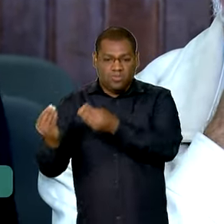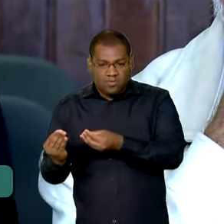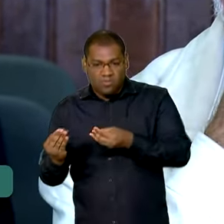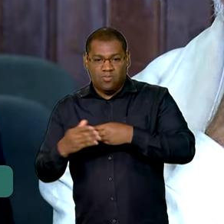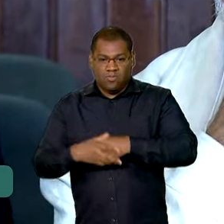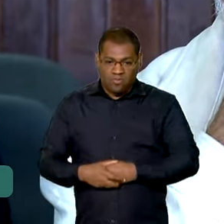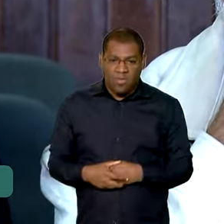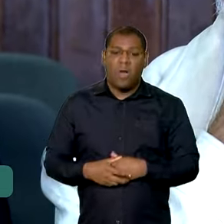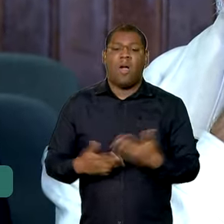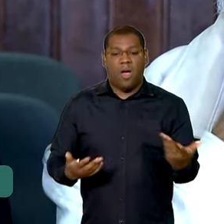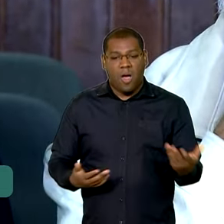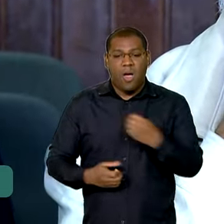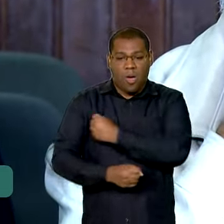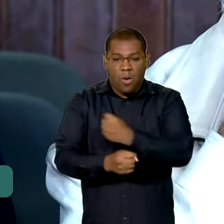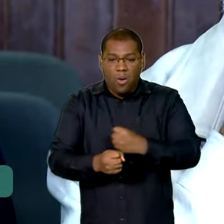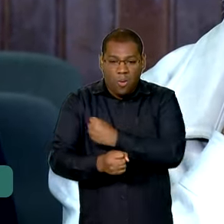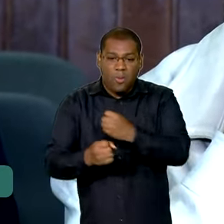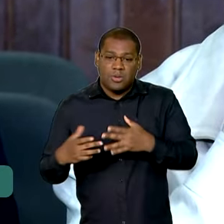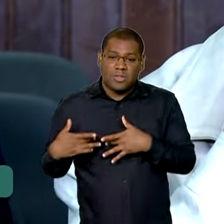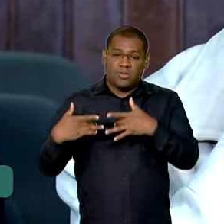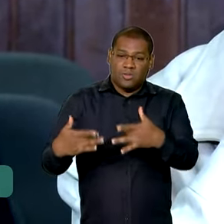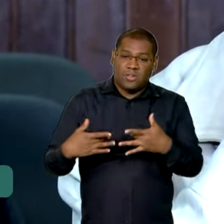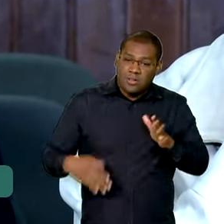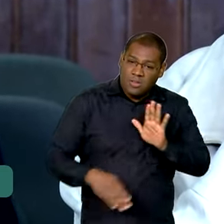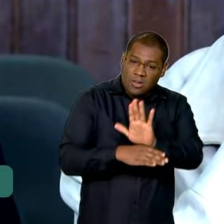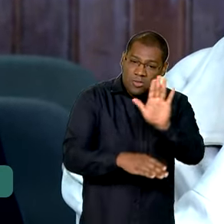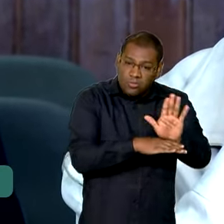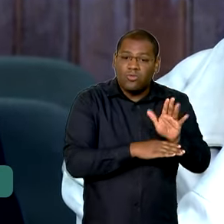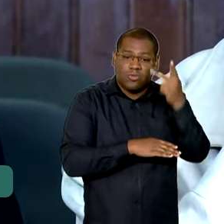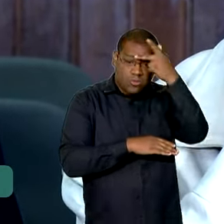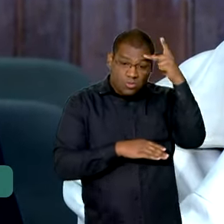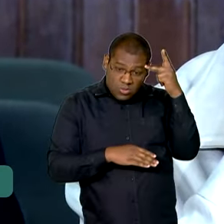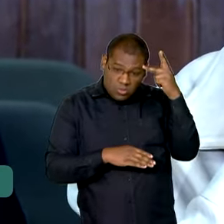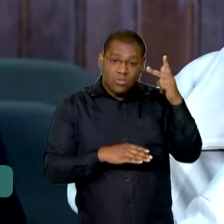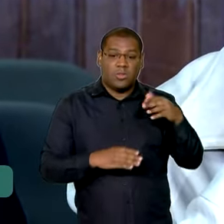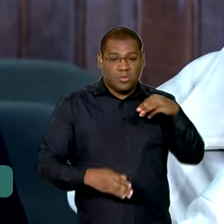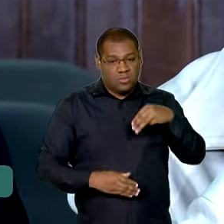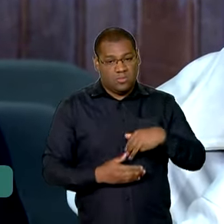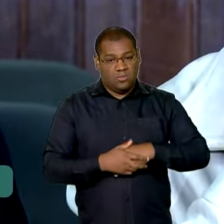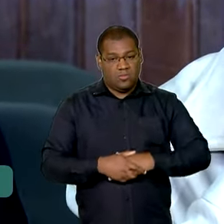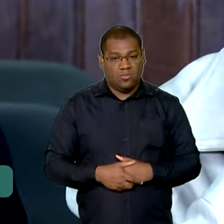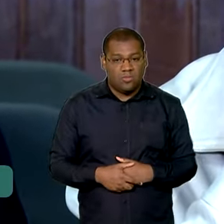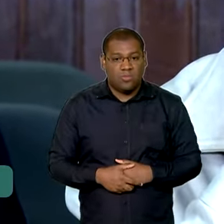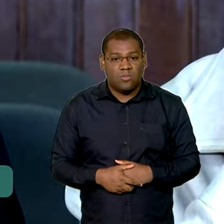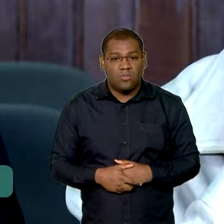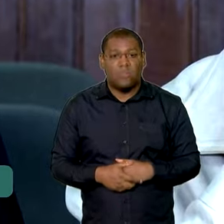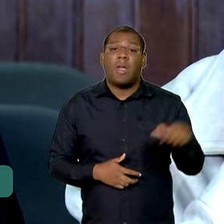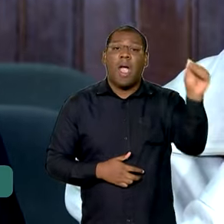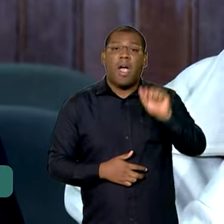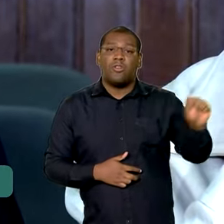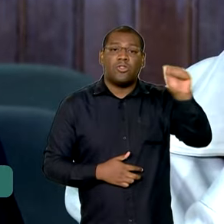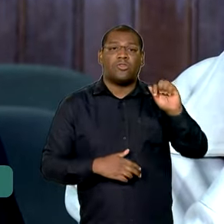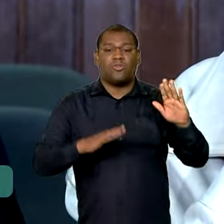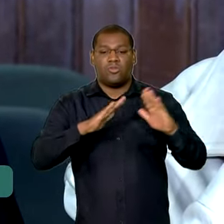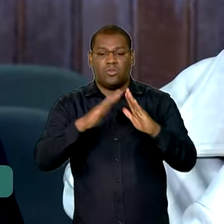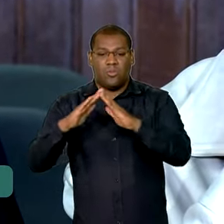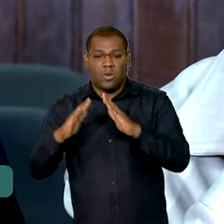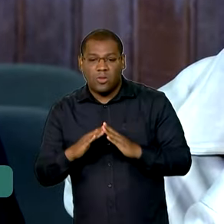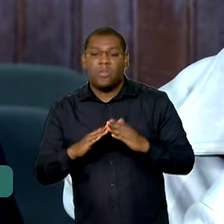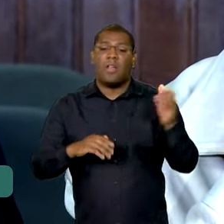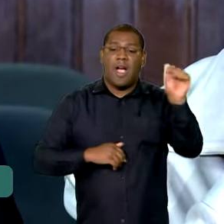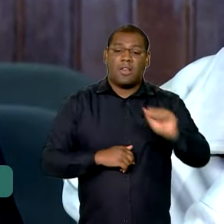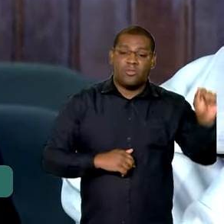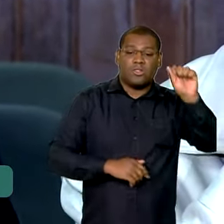essas milhares de pessoas que estão nos abrigos. Atendemos cozinhas solidárias, associações de moradores, pescadores,